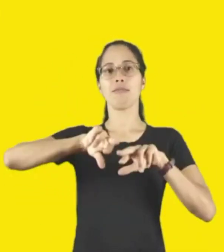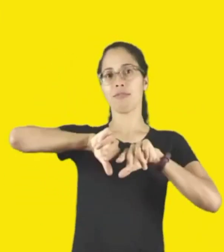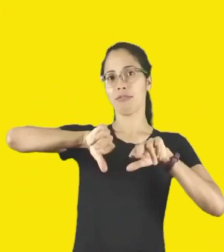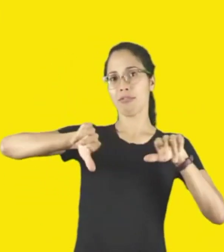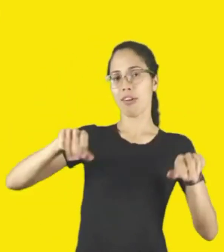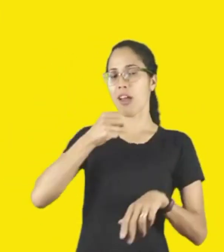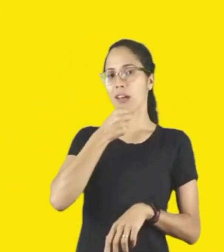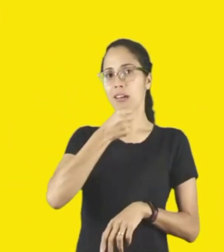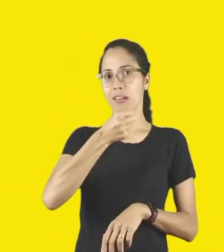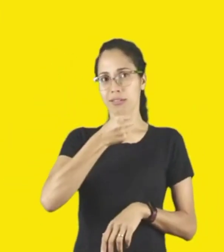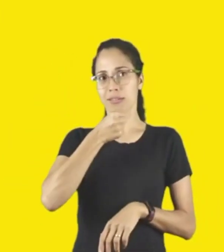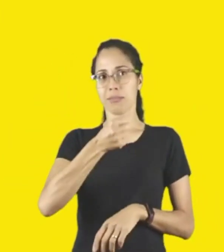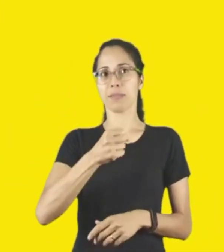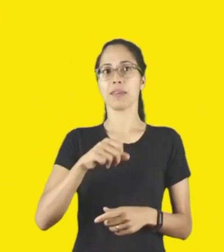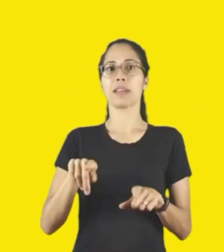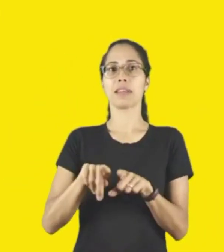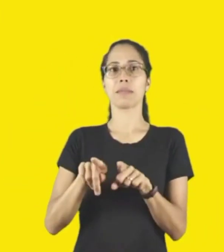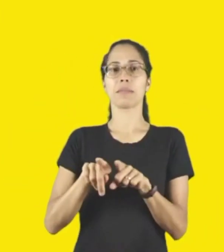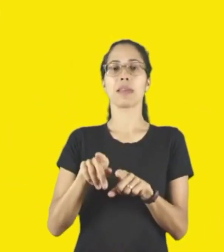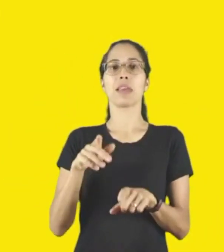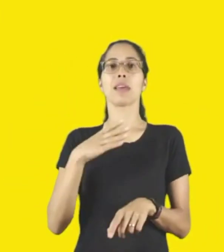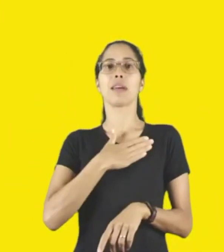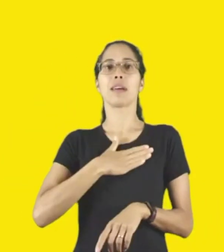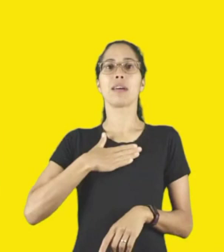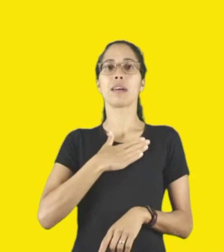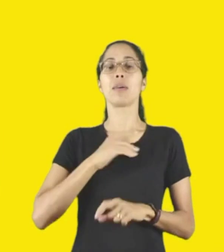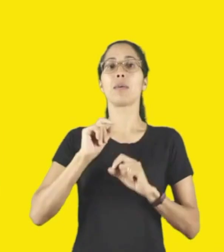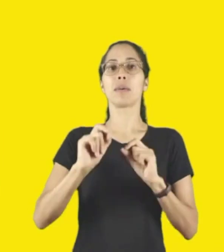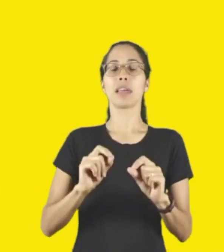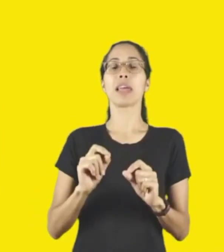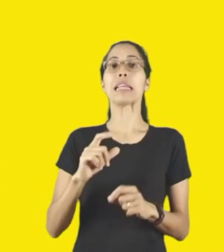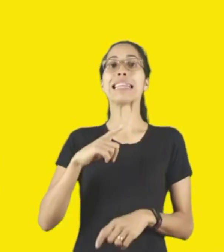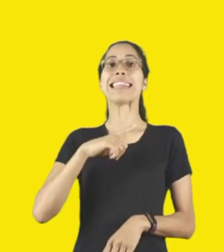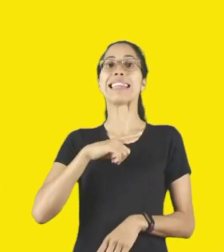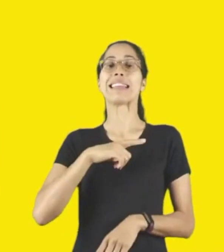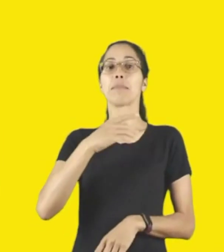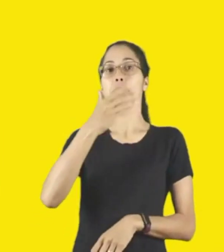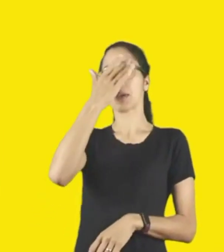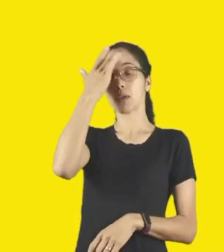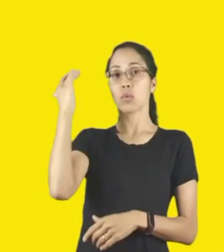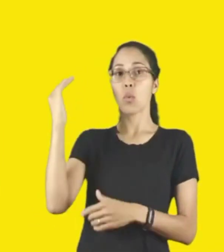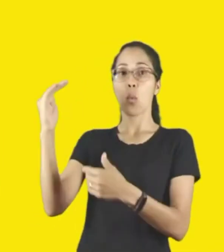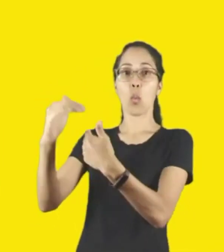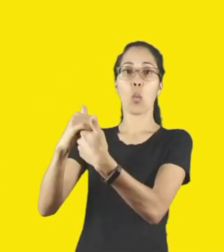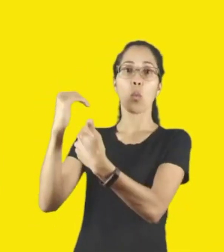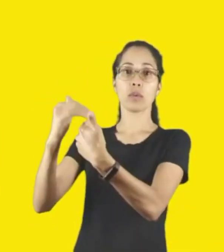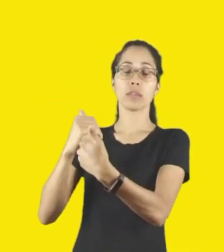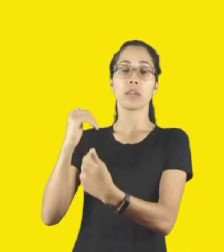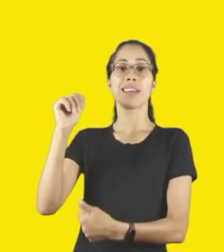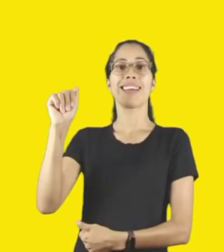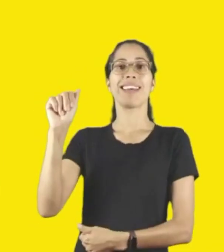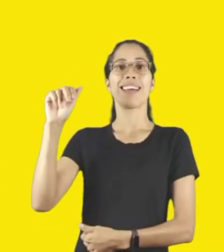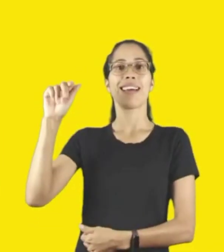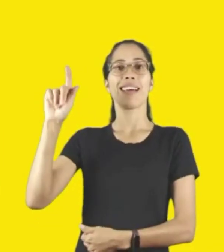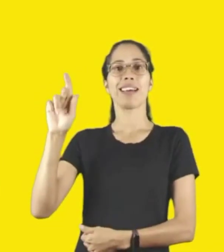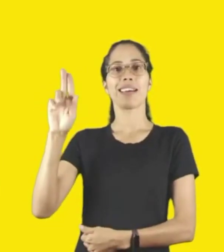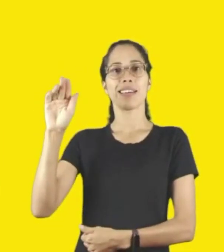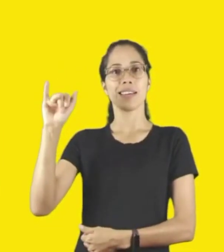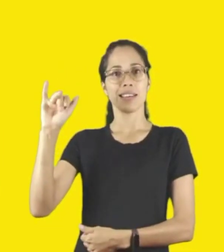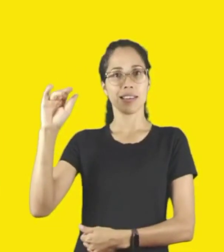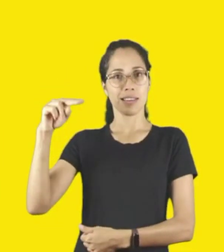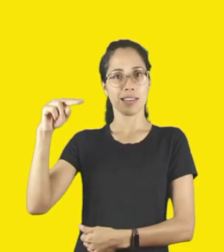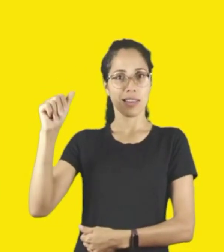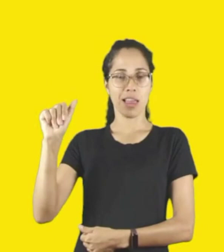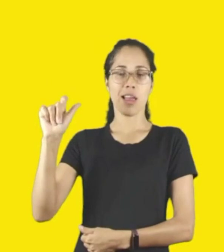que constato aqui a presença dos nossos conselheiros do Sesc, o Agnaldo Rodrigues da Silva, de Ribeirão